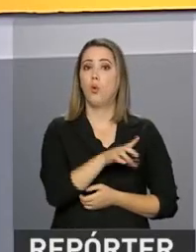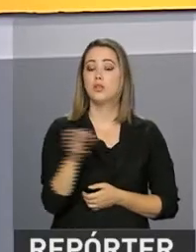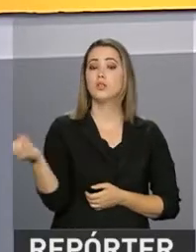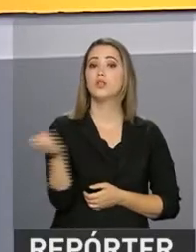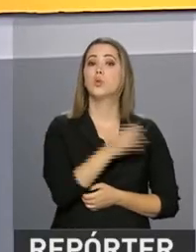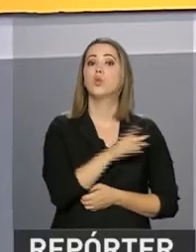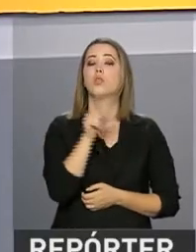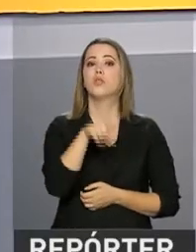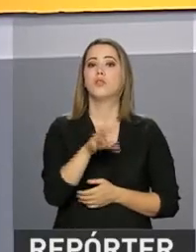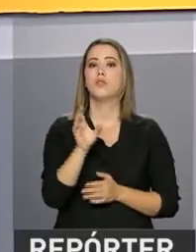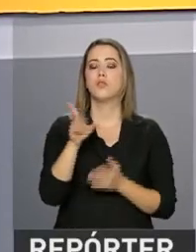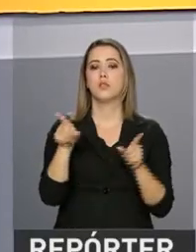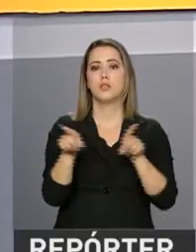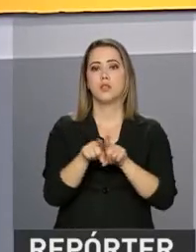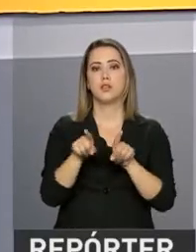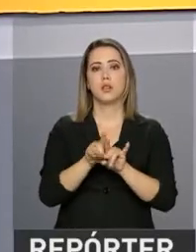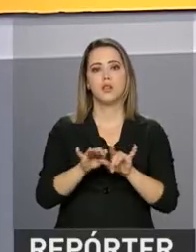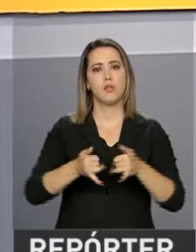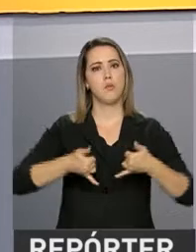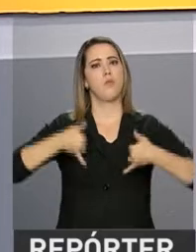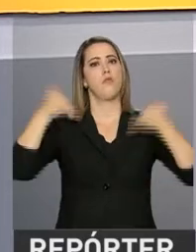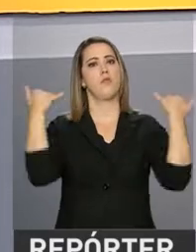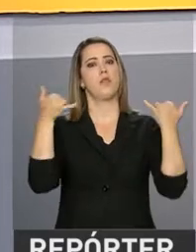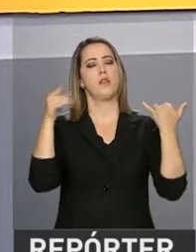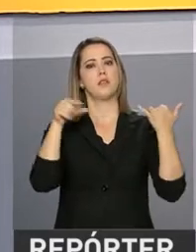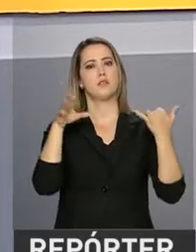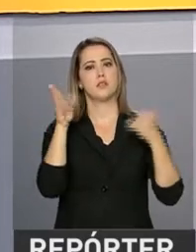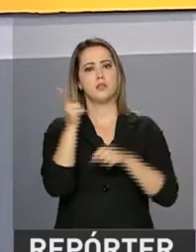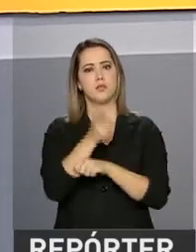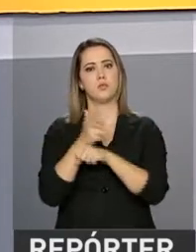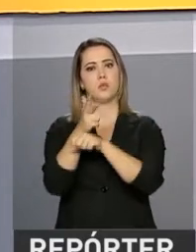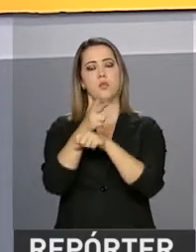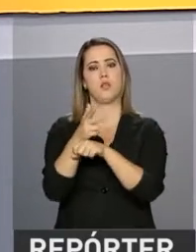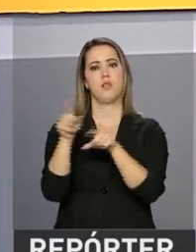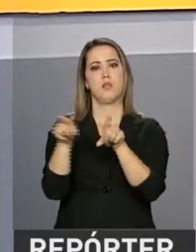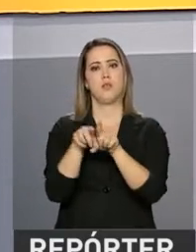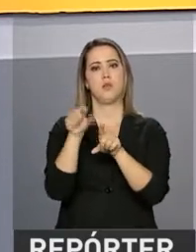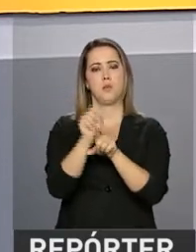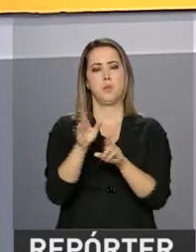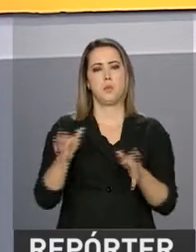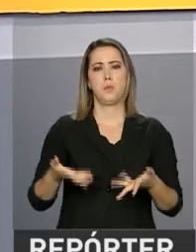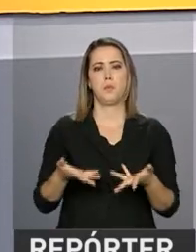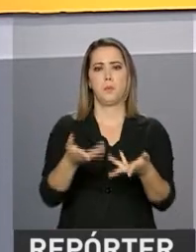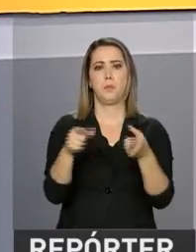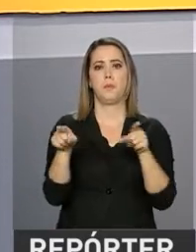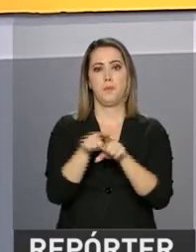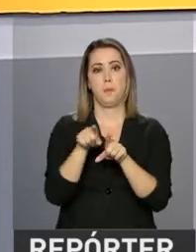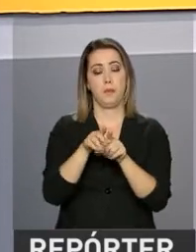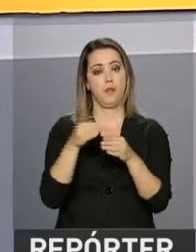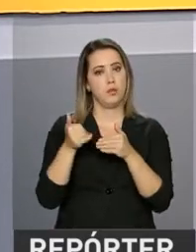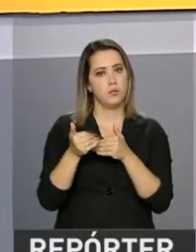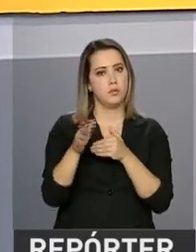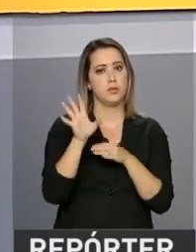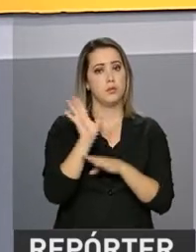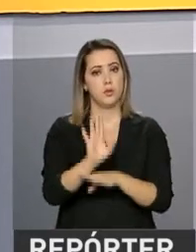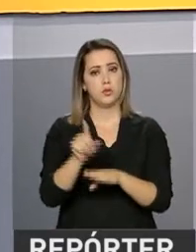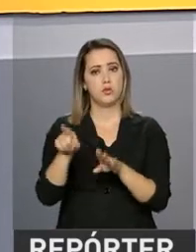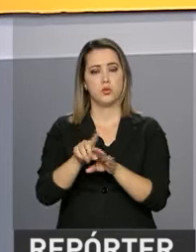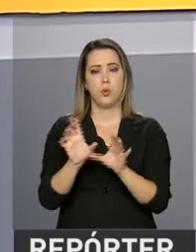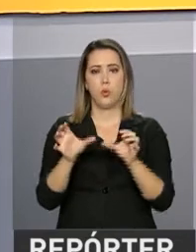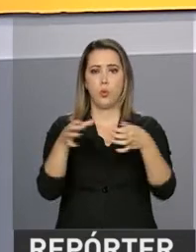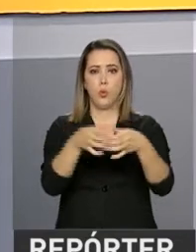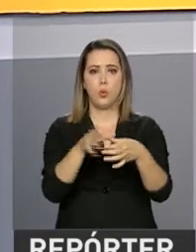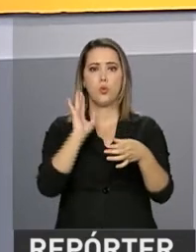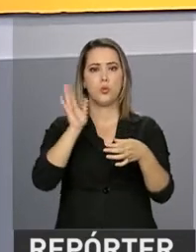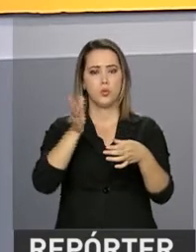é o edital para festivais e mostras de audiovisual no Programa Nacional de Fomento do Audiovisual, que vai contemplar também as